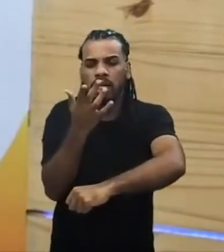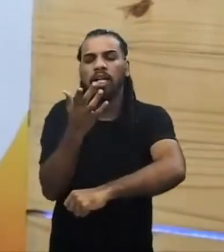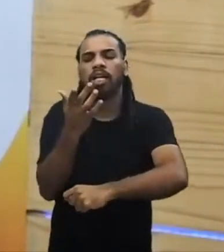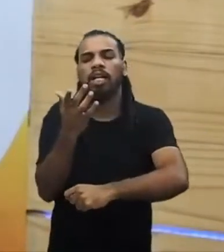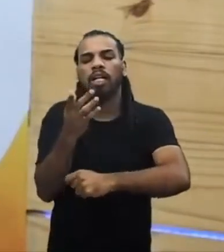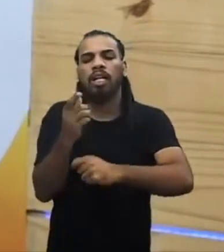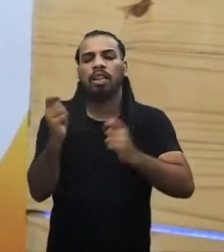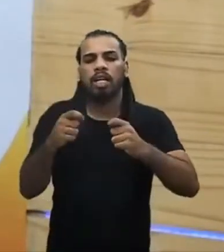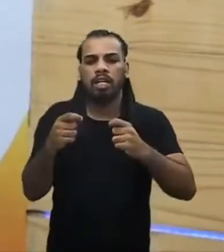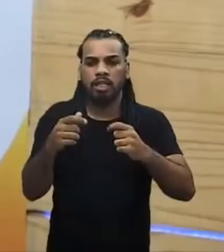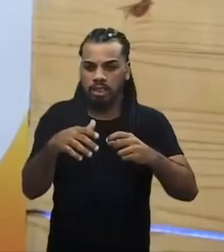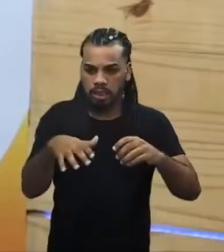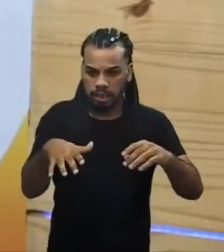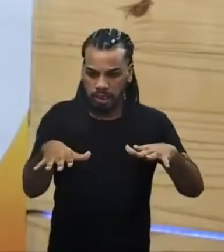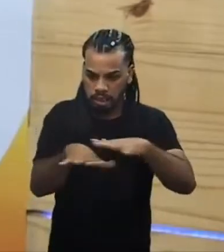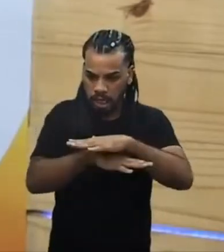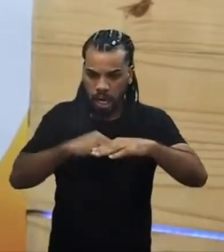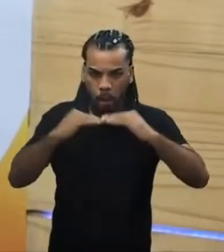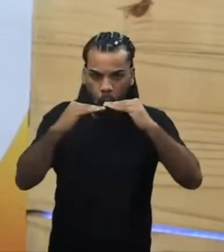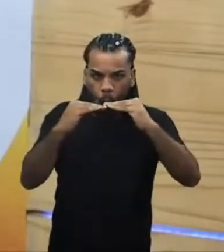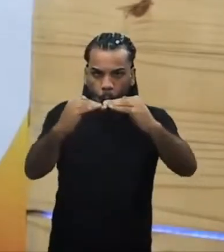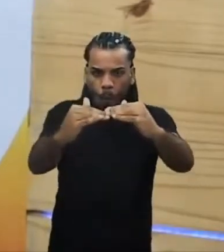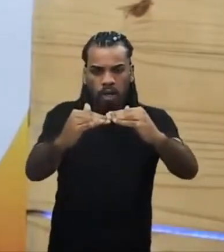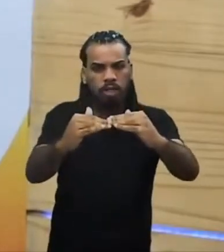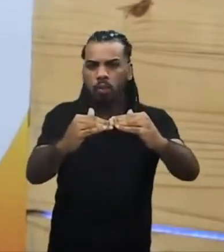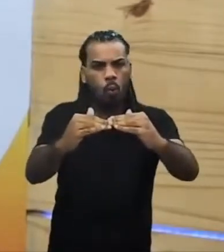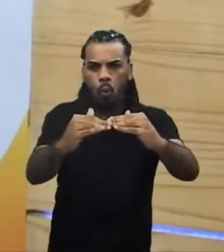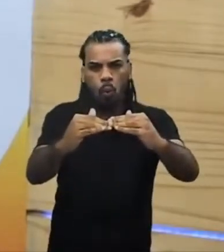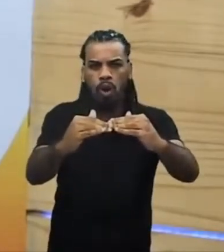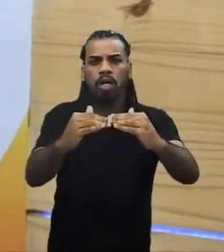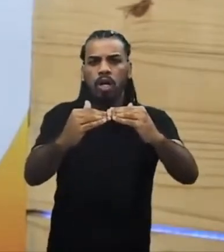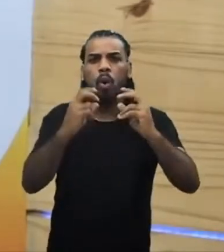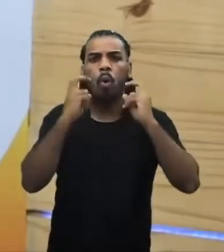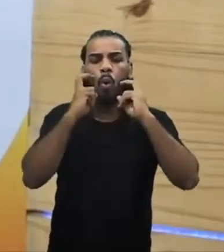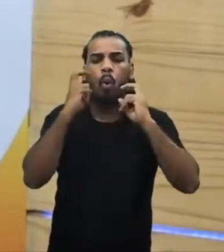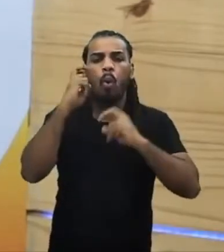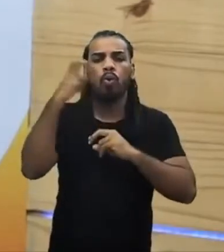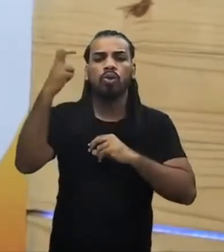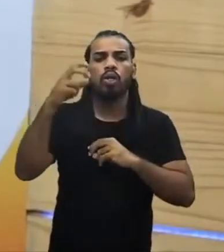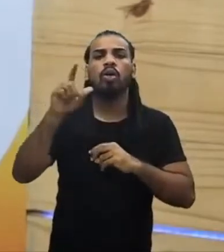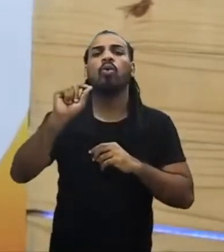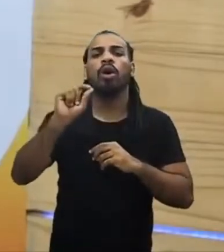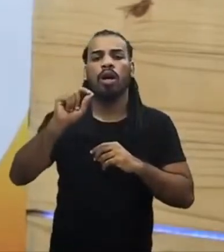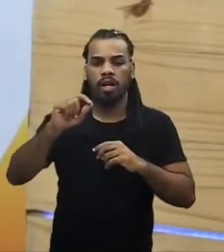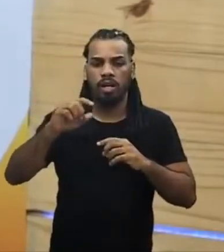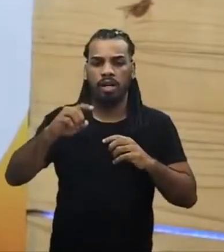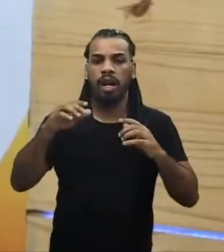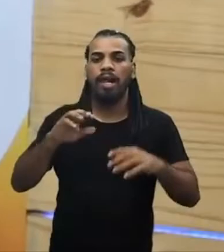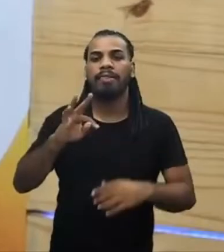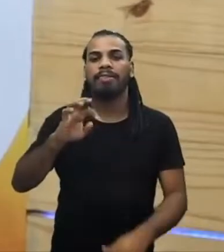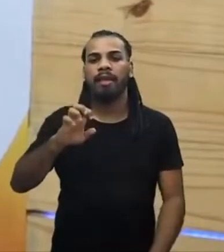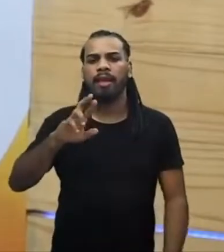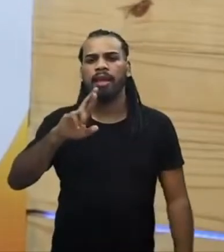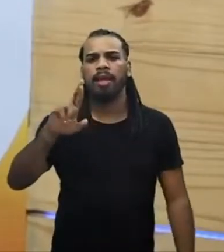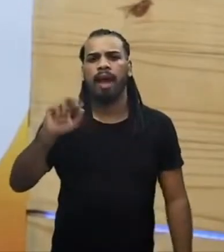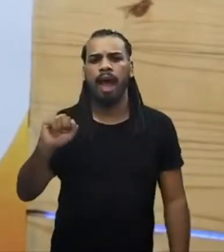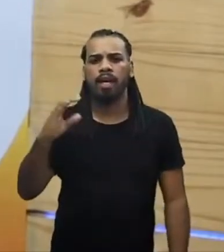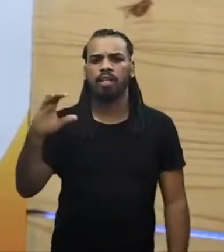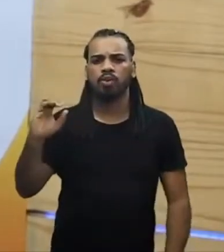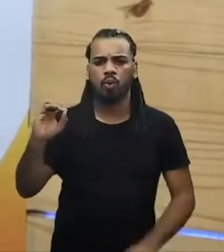grandes áreas planas, se desenvolveu a cultura dos terraços. Os terraços eram